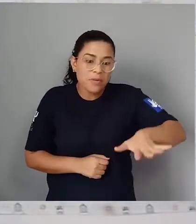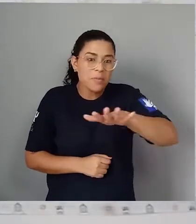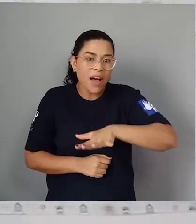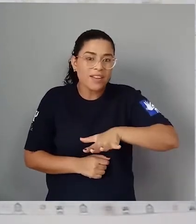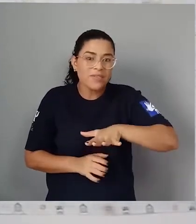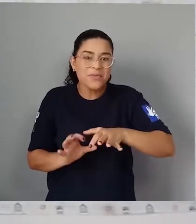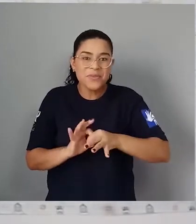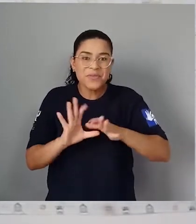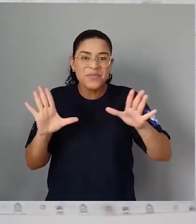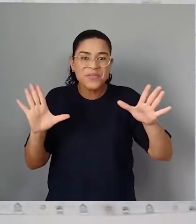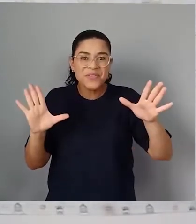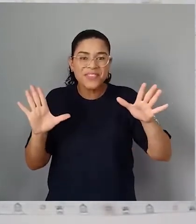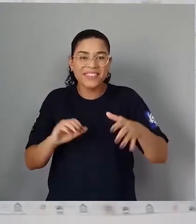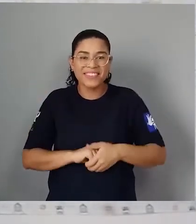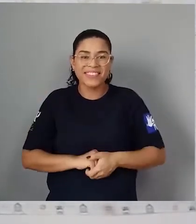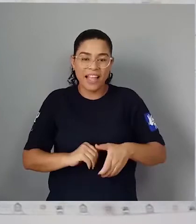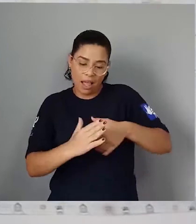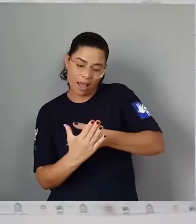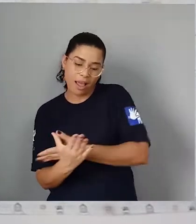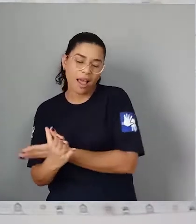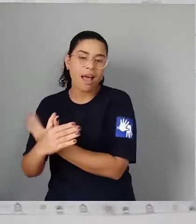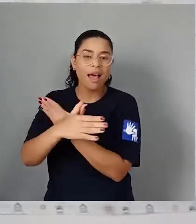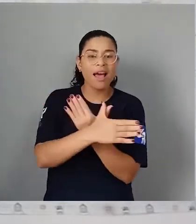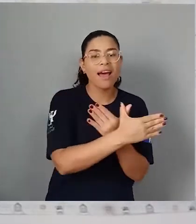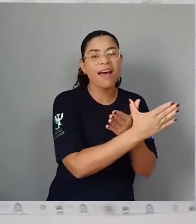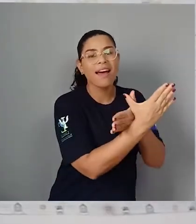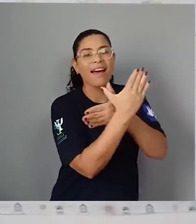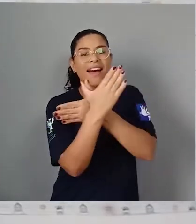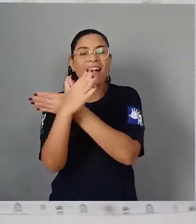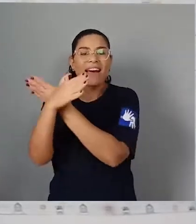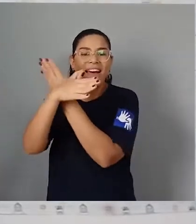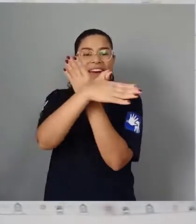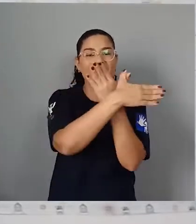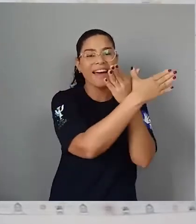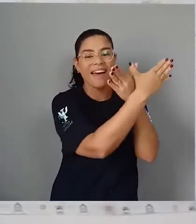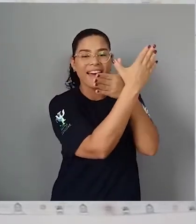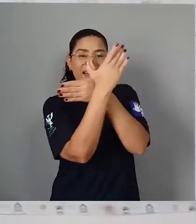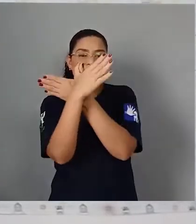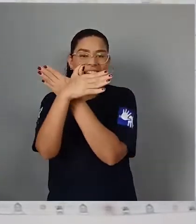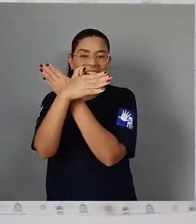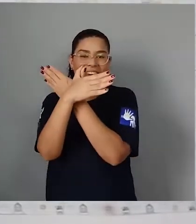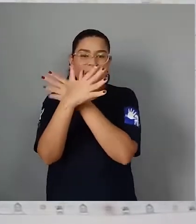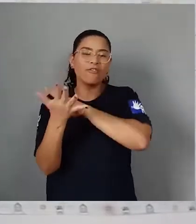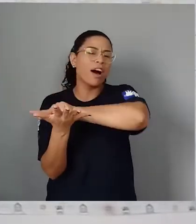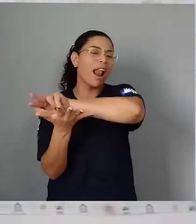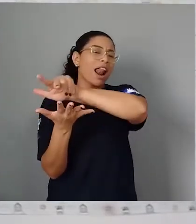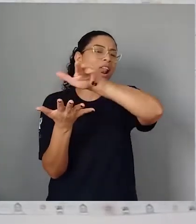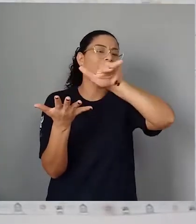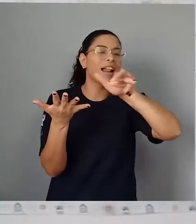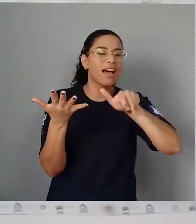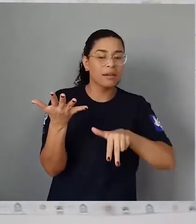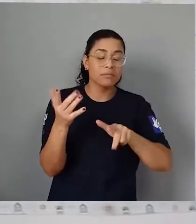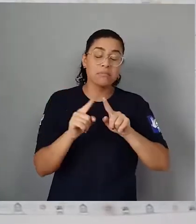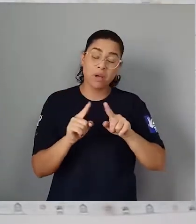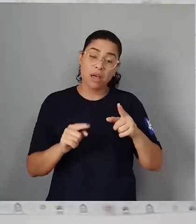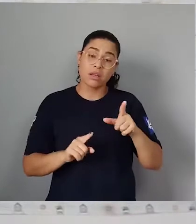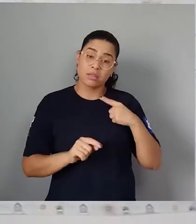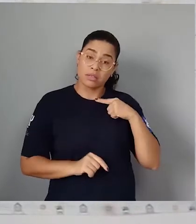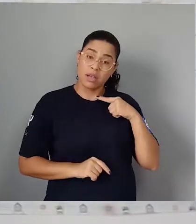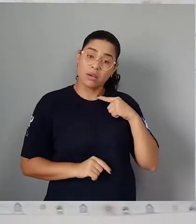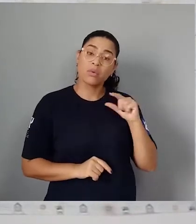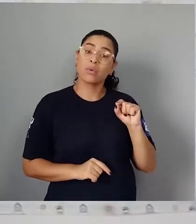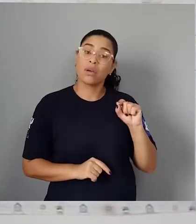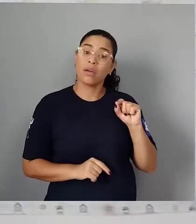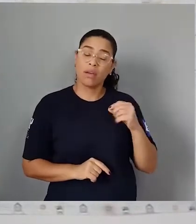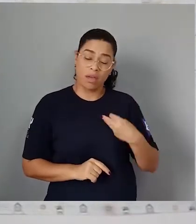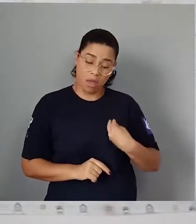bailarinas São elas As borboletas Mas também tem vários bichinhos Flores e insetos